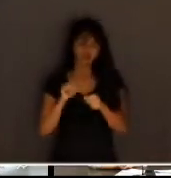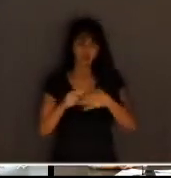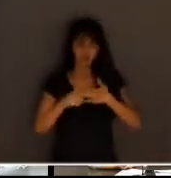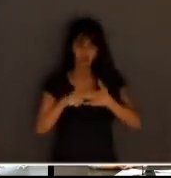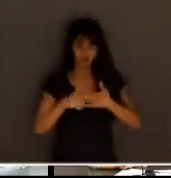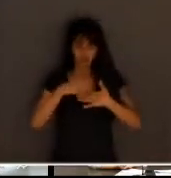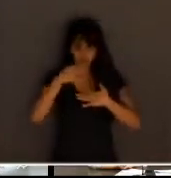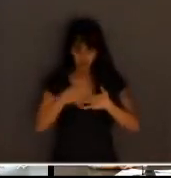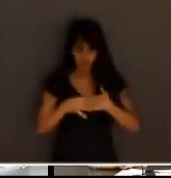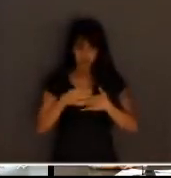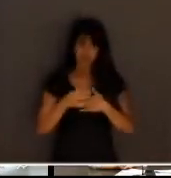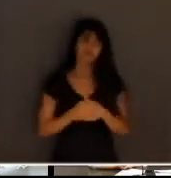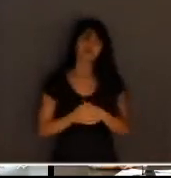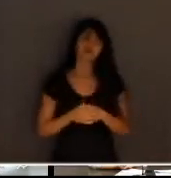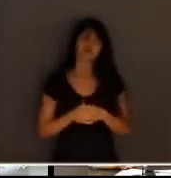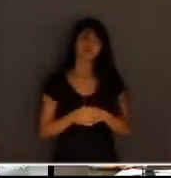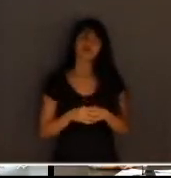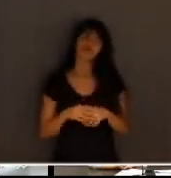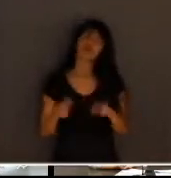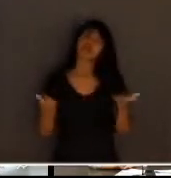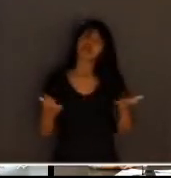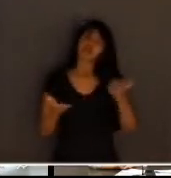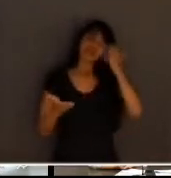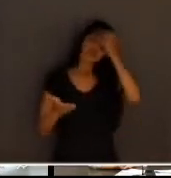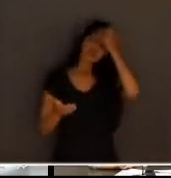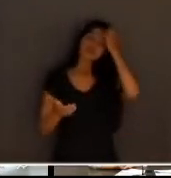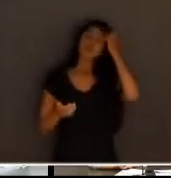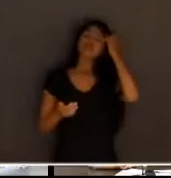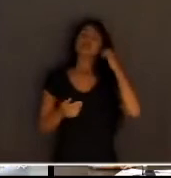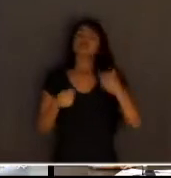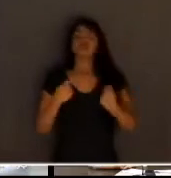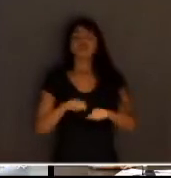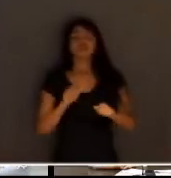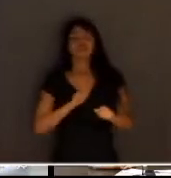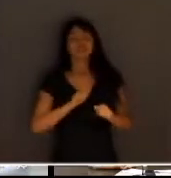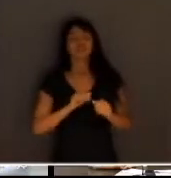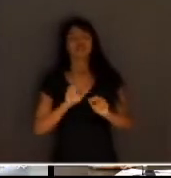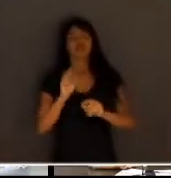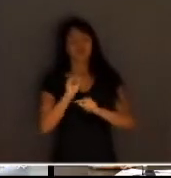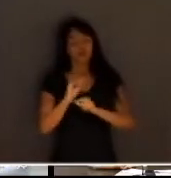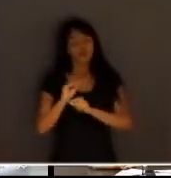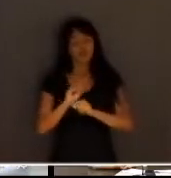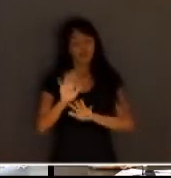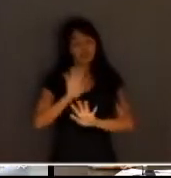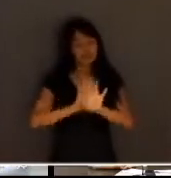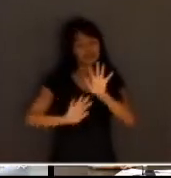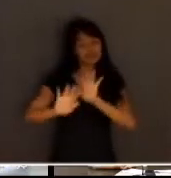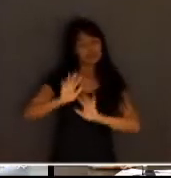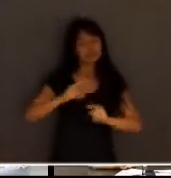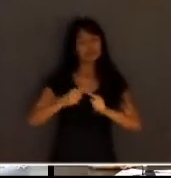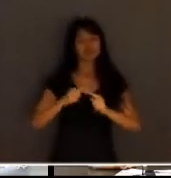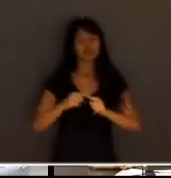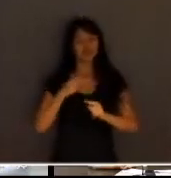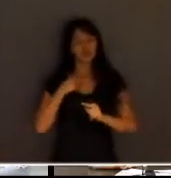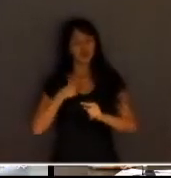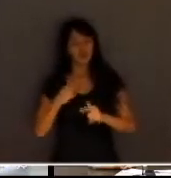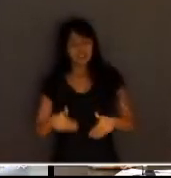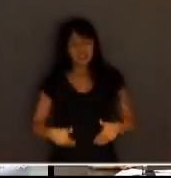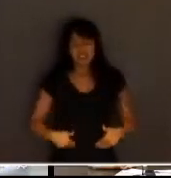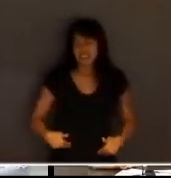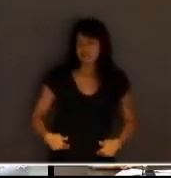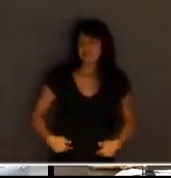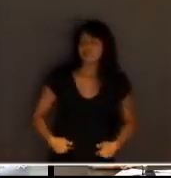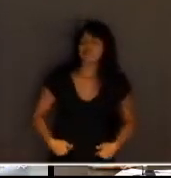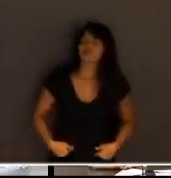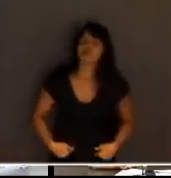Com relação à alimentação, também temos que ter esse cuidado, porque ninguém vai poder passar fome lá, porque não pode ir